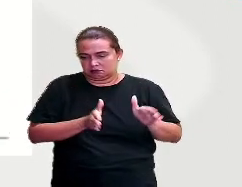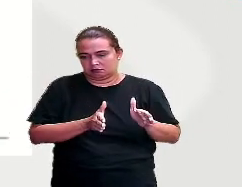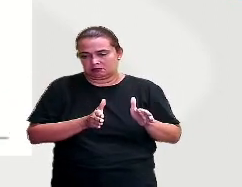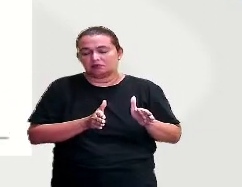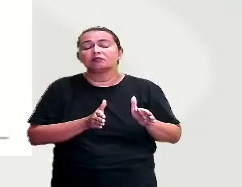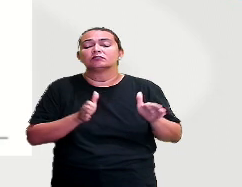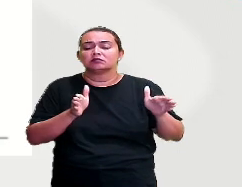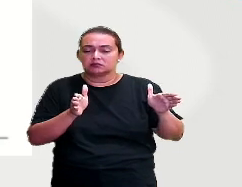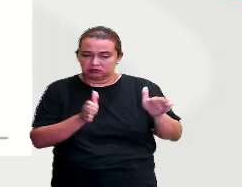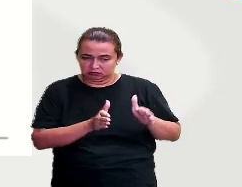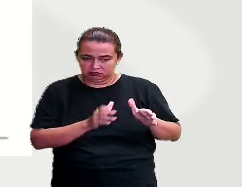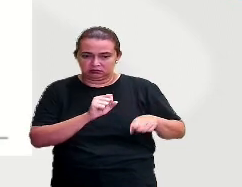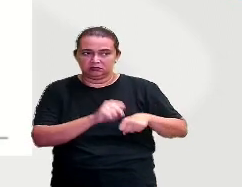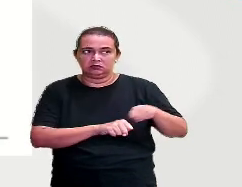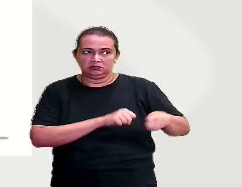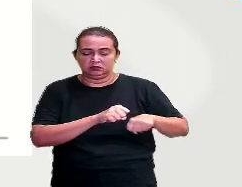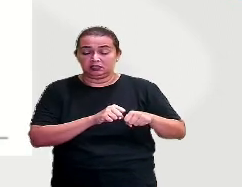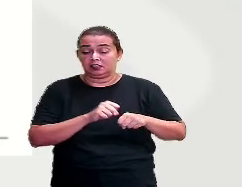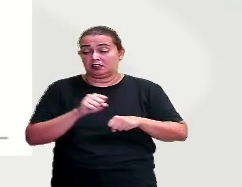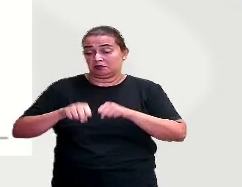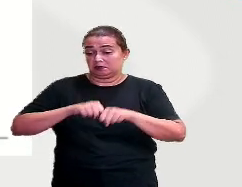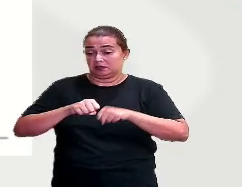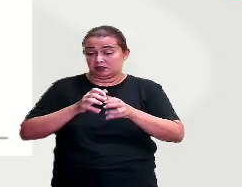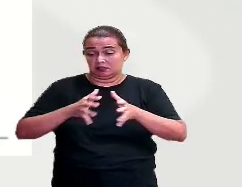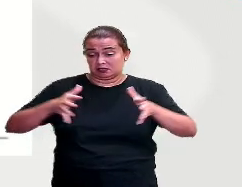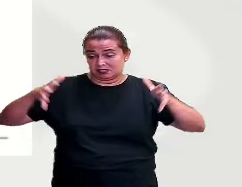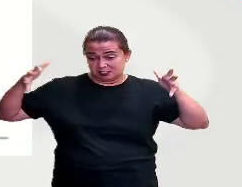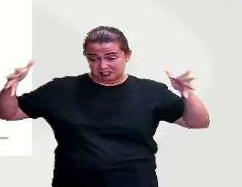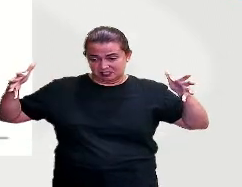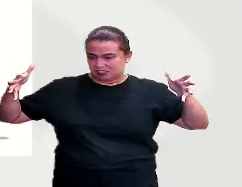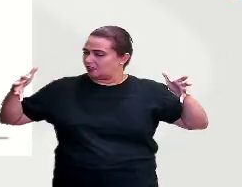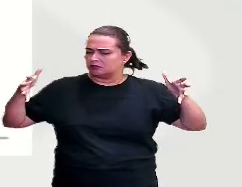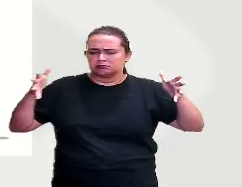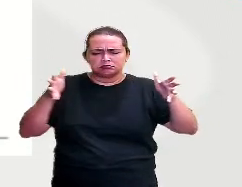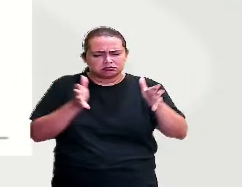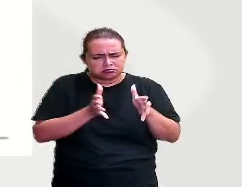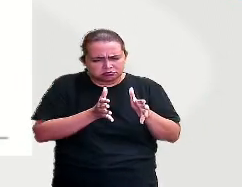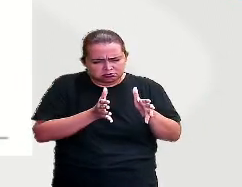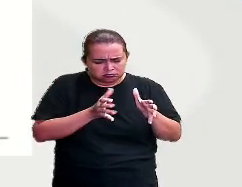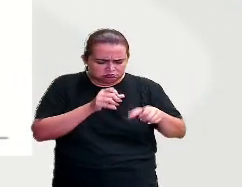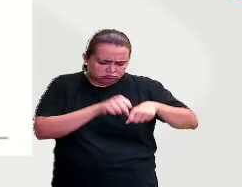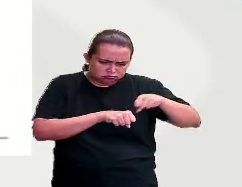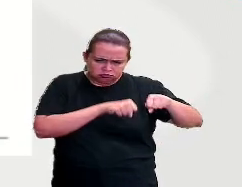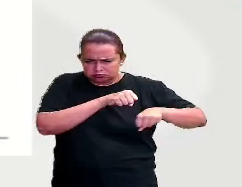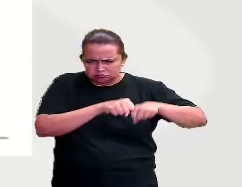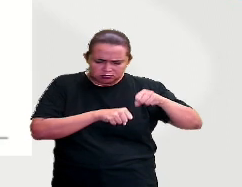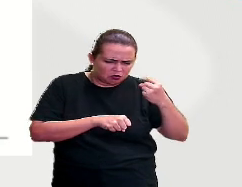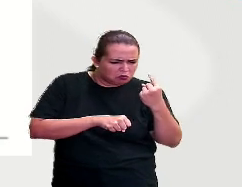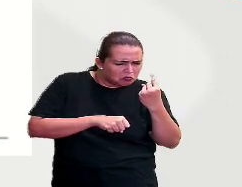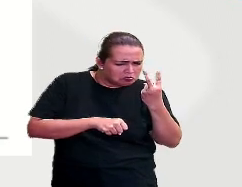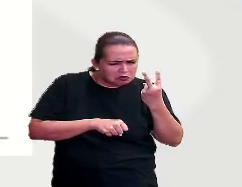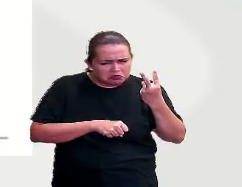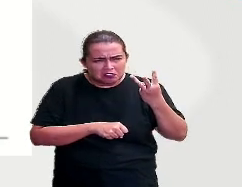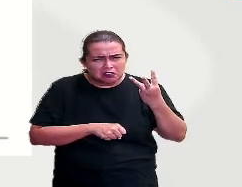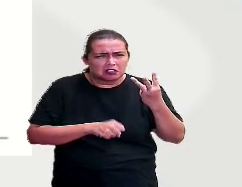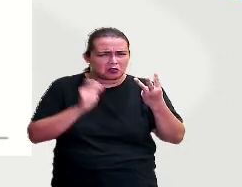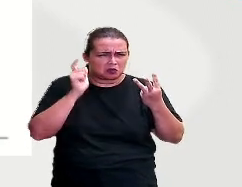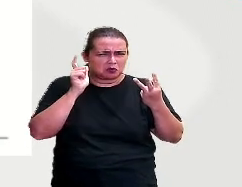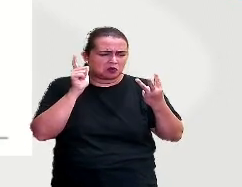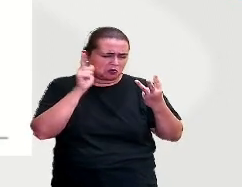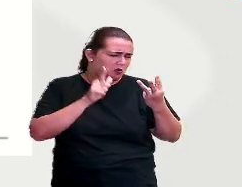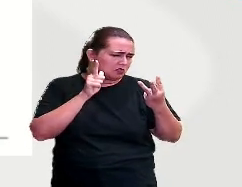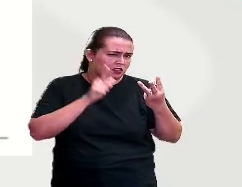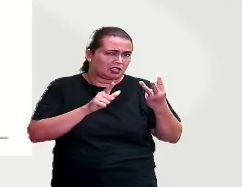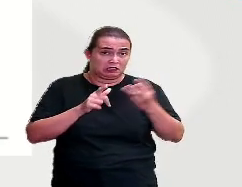O velocípede, muito bem, porque a bicicleta é grande, né? O velocípede, a gente com 1 aninho, 2 aninhos, 3 aninhos, já consegue andar de velocípede.